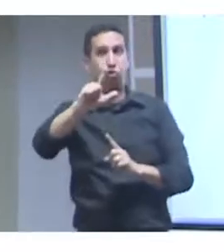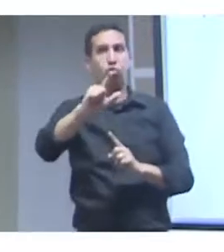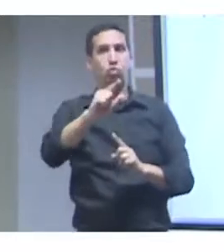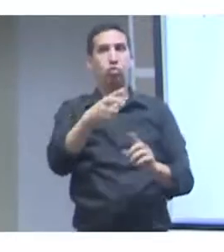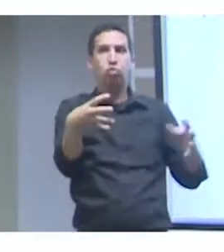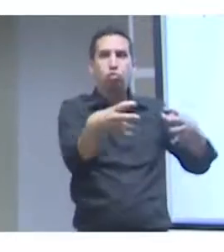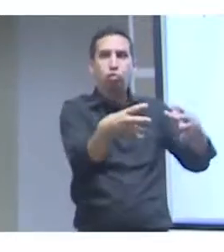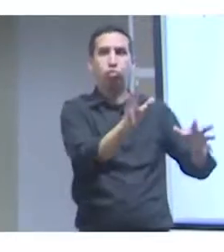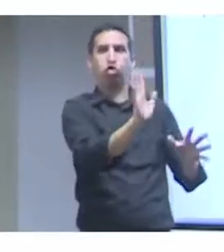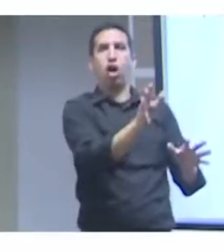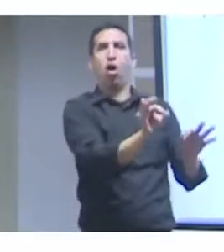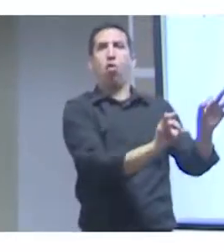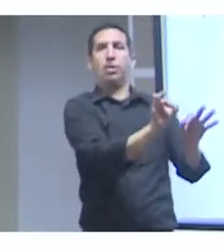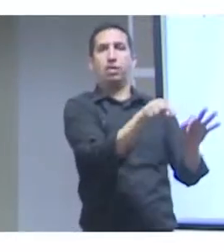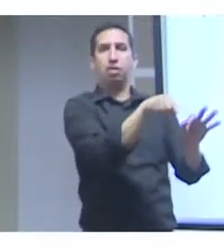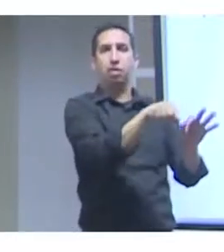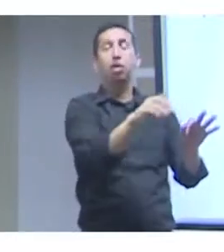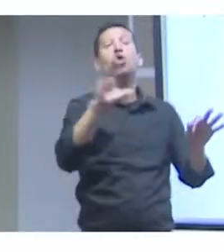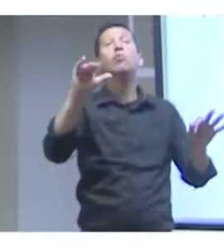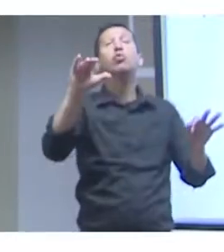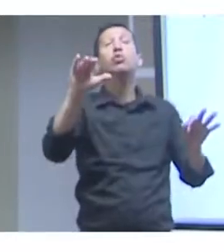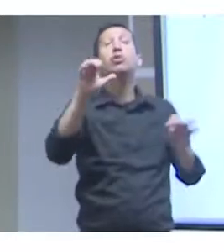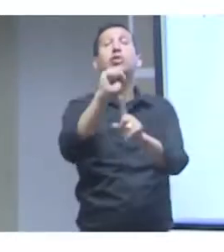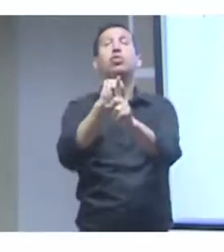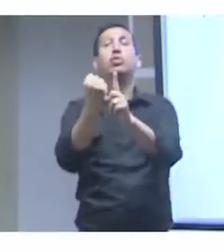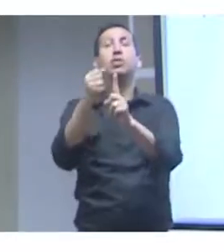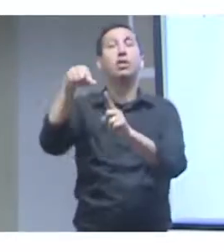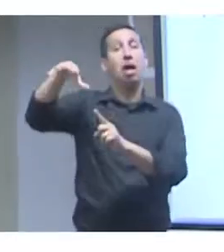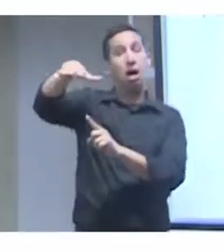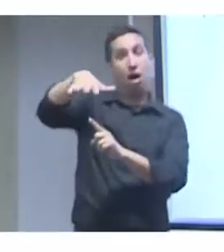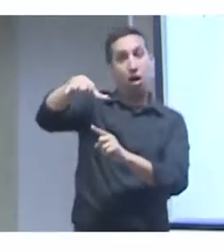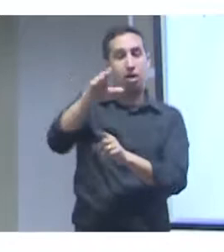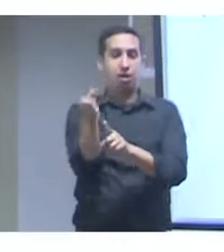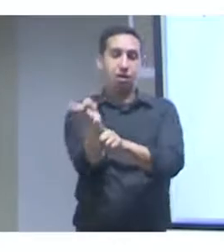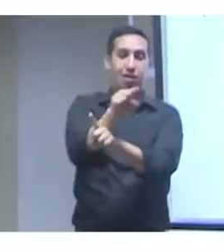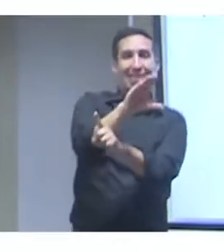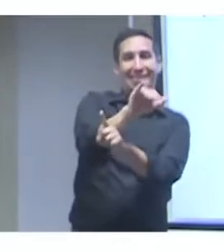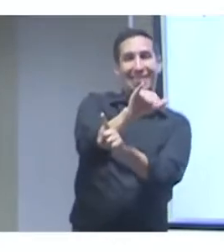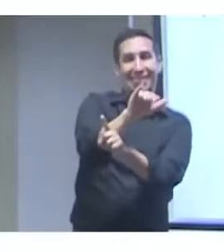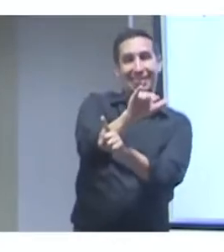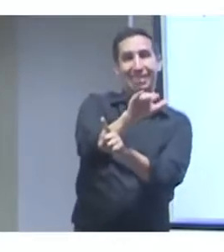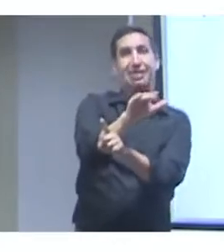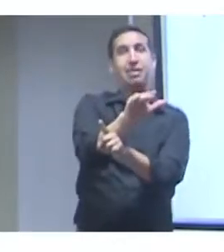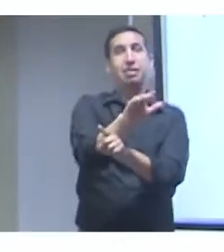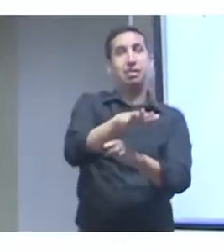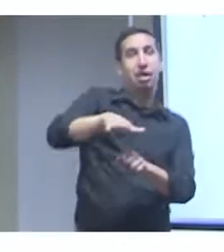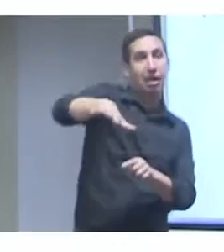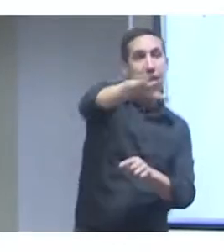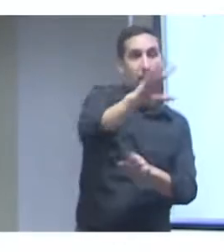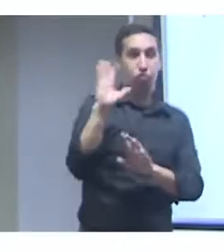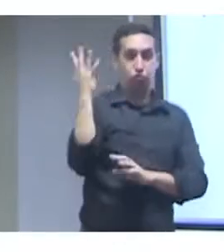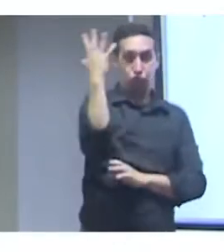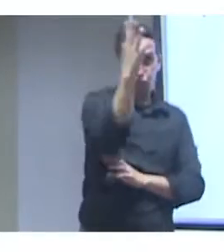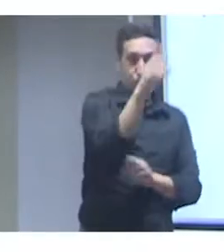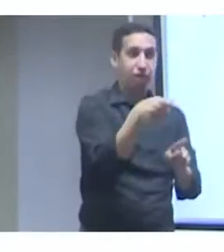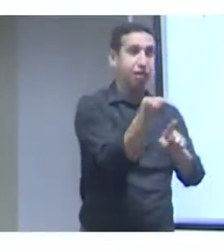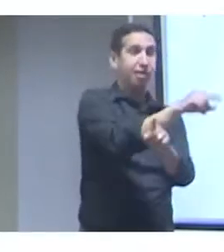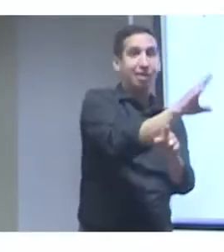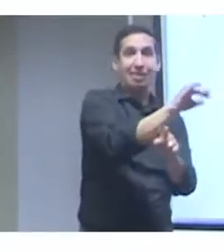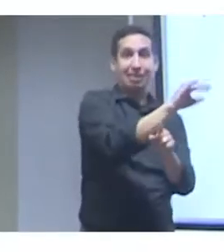social passa a justiça ambiental, fala-se de justiça cognitiva, fala-se de justiça de dados,